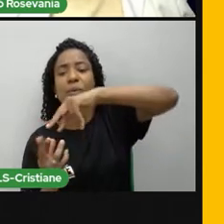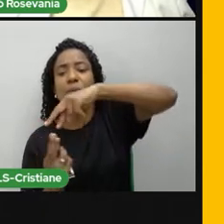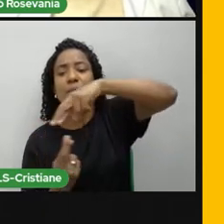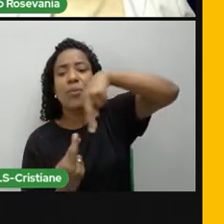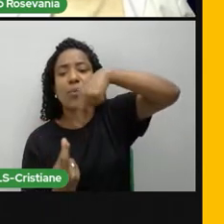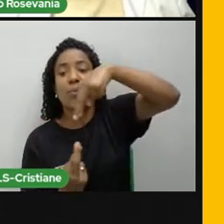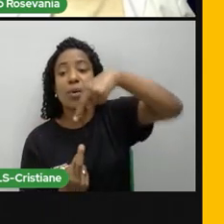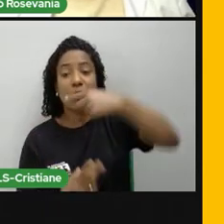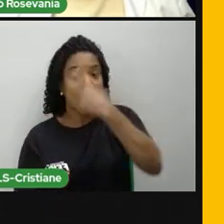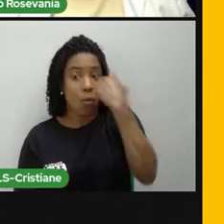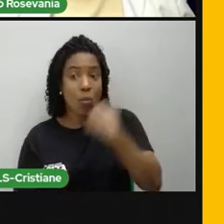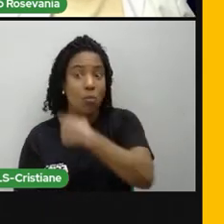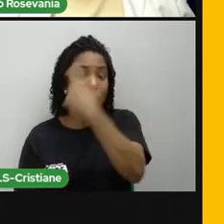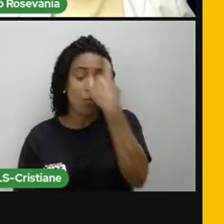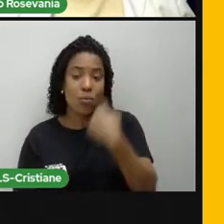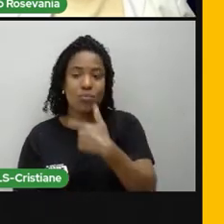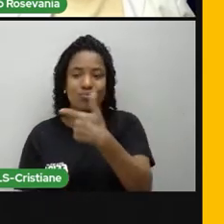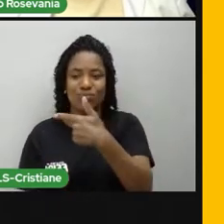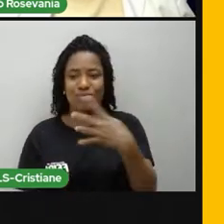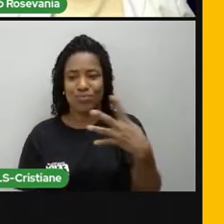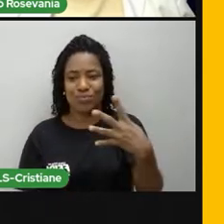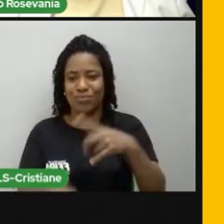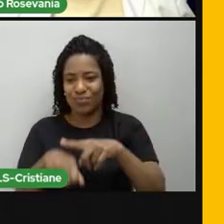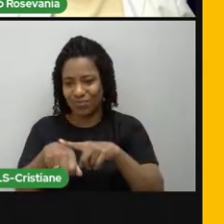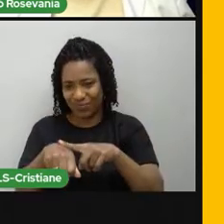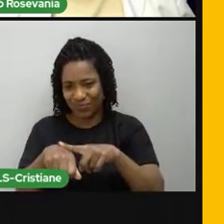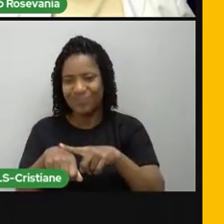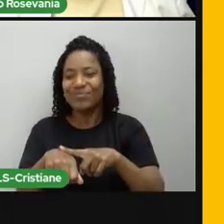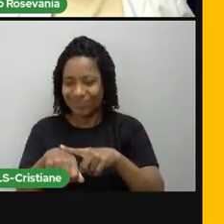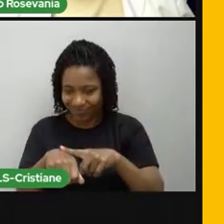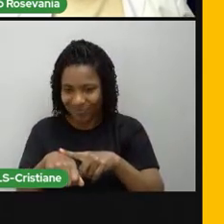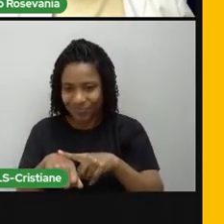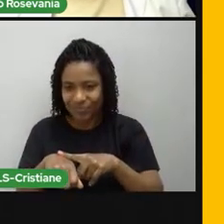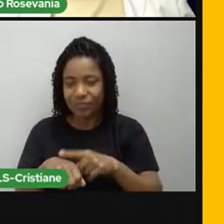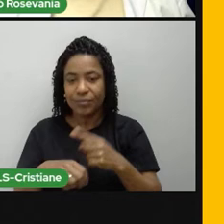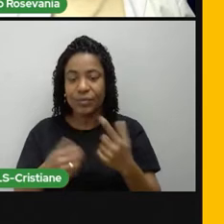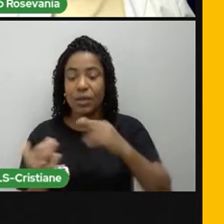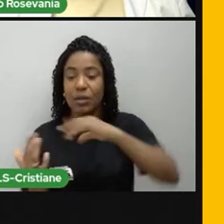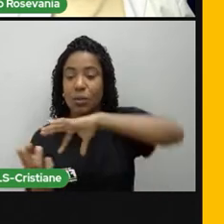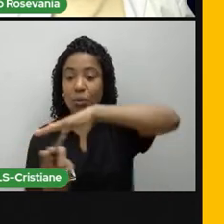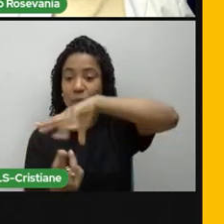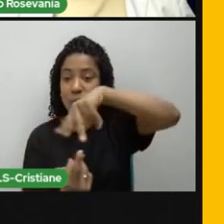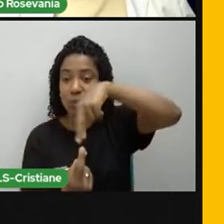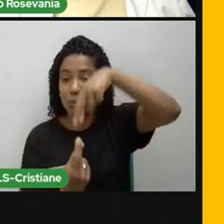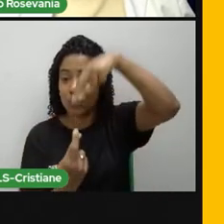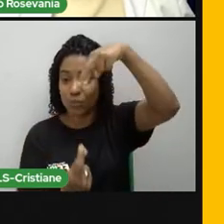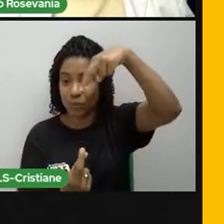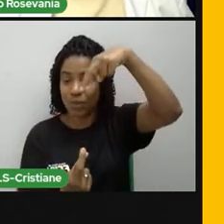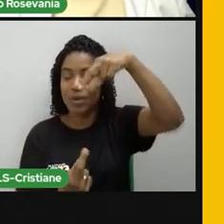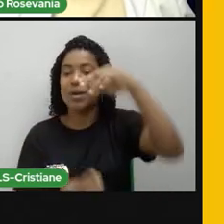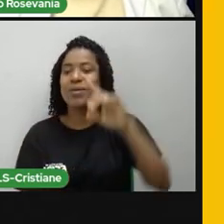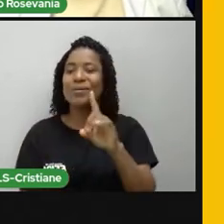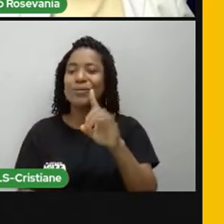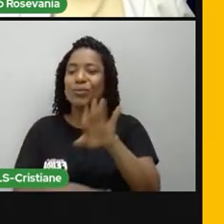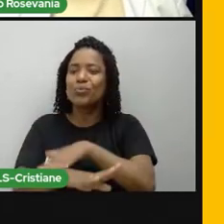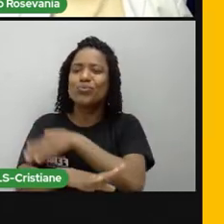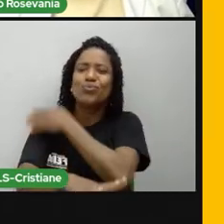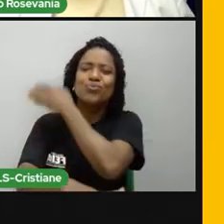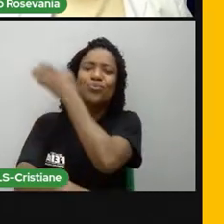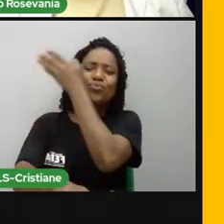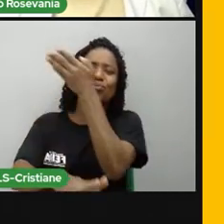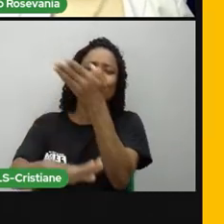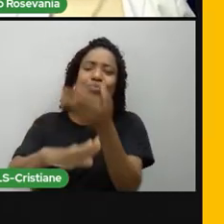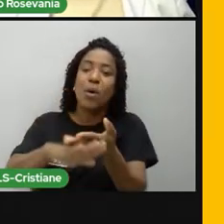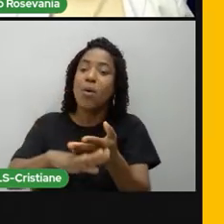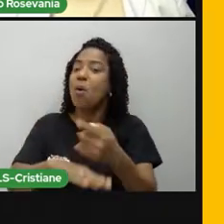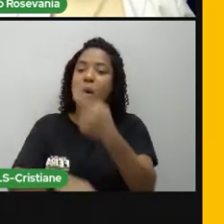24 horas. Então, nós temos a duração desse movimento 24 horas. Por isso que a gente diz que o dia tem 24